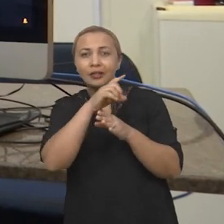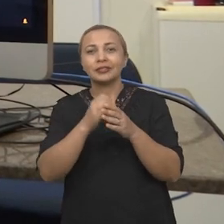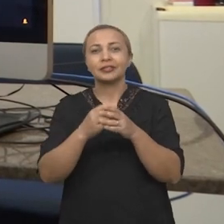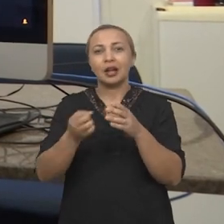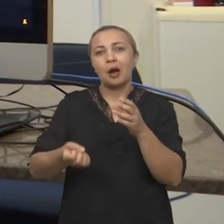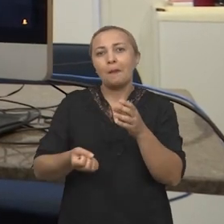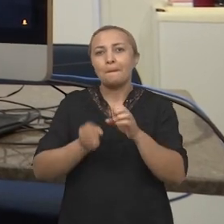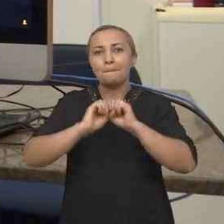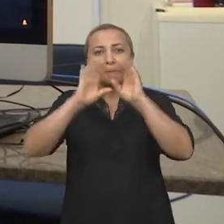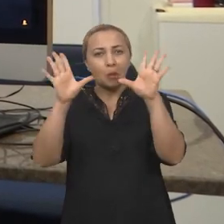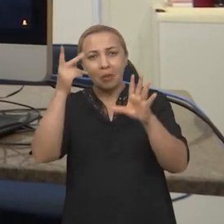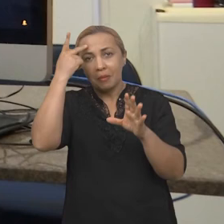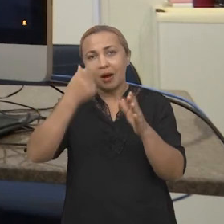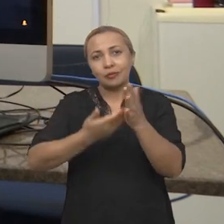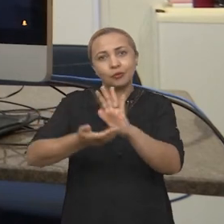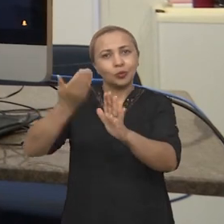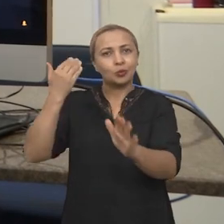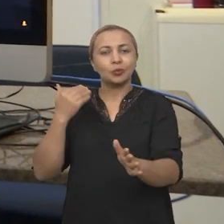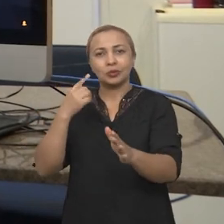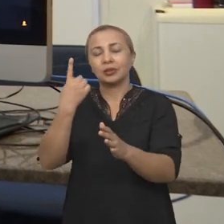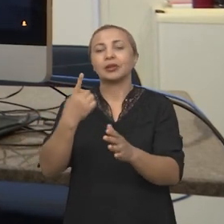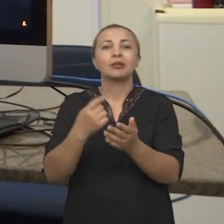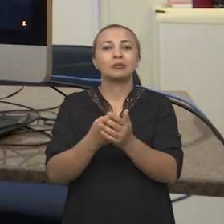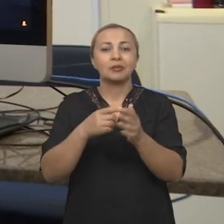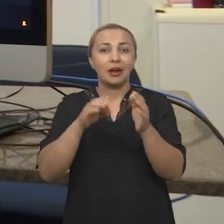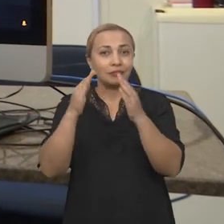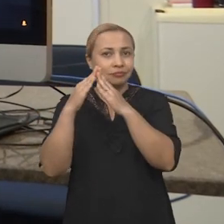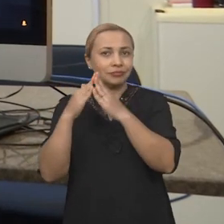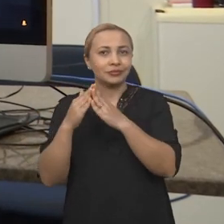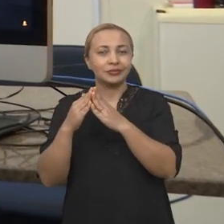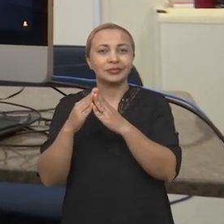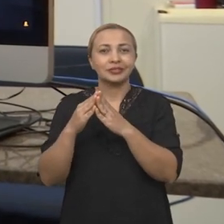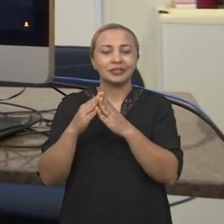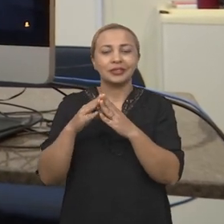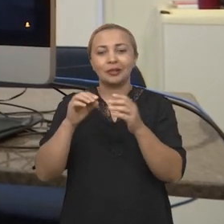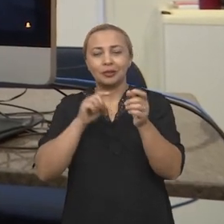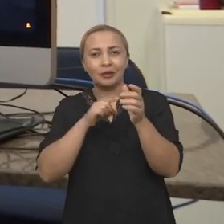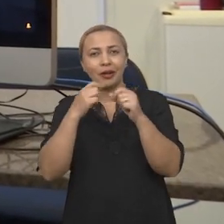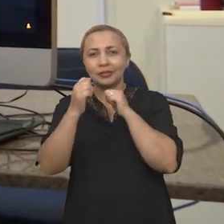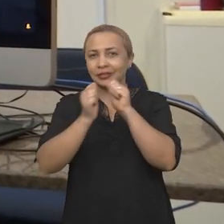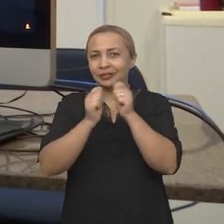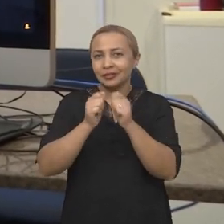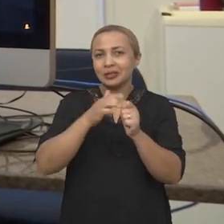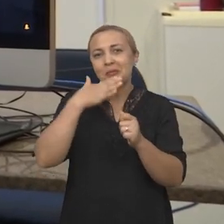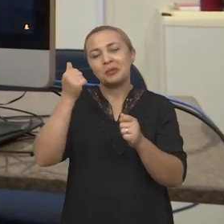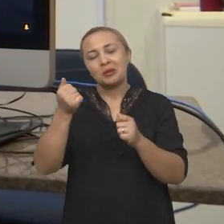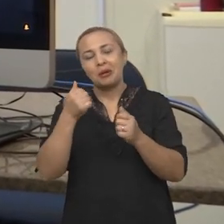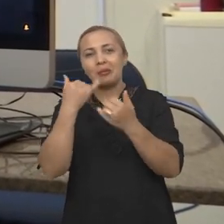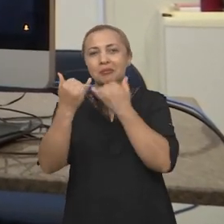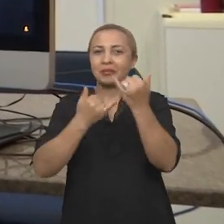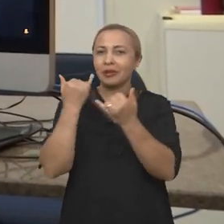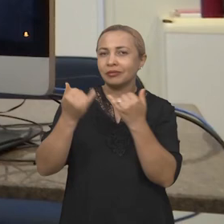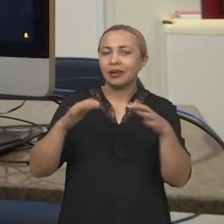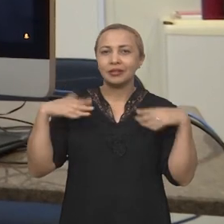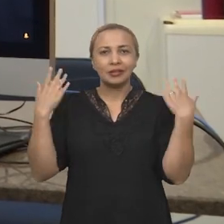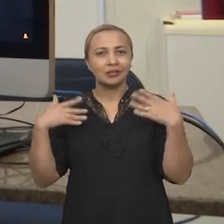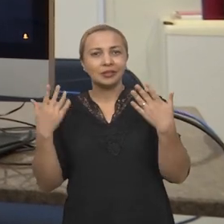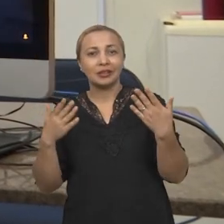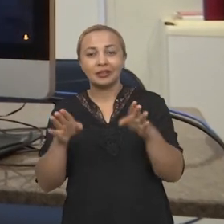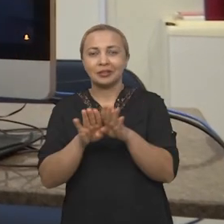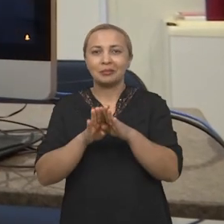Nesta forma, a gente deixou a entrevista muito mais interativa, dinâmica e, um detalhe,